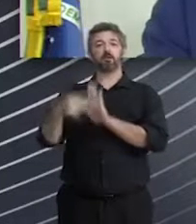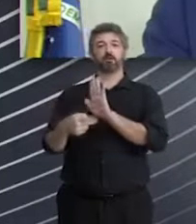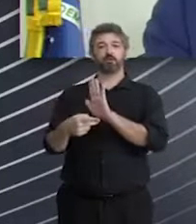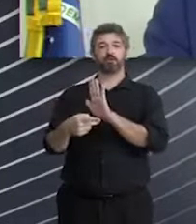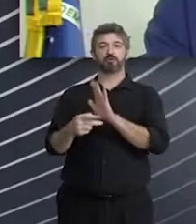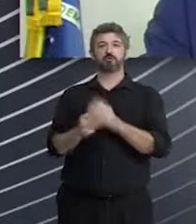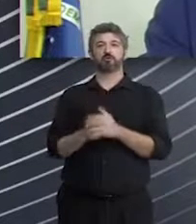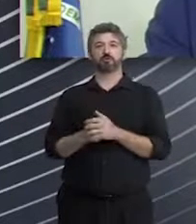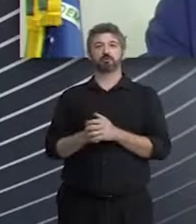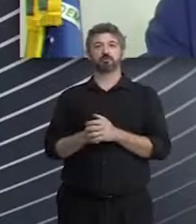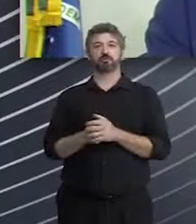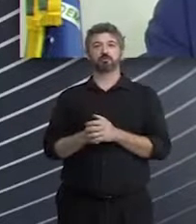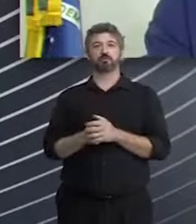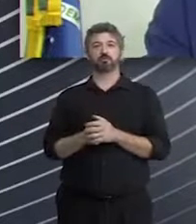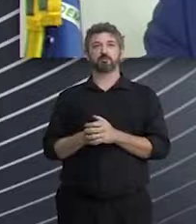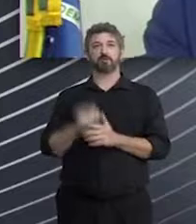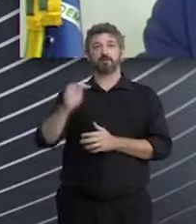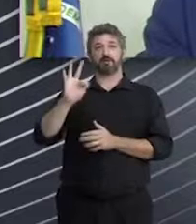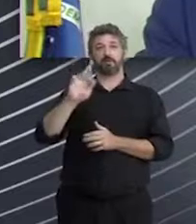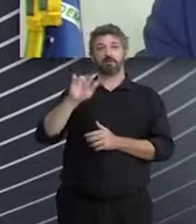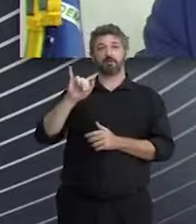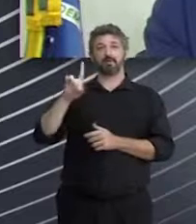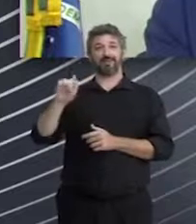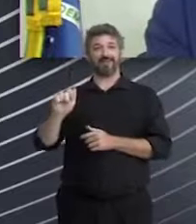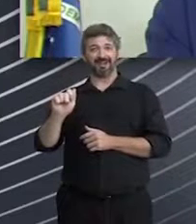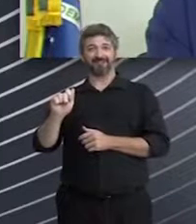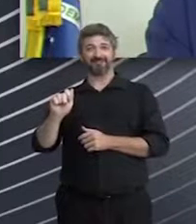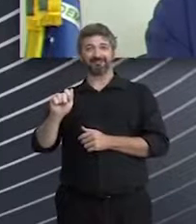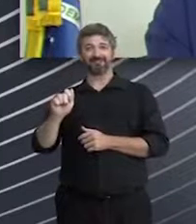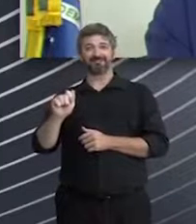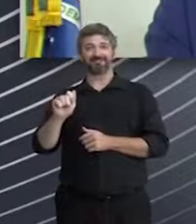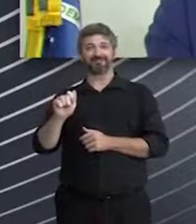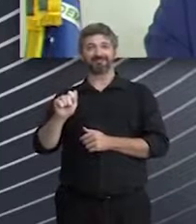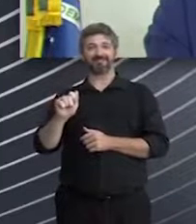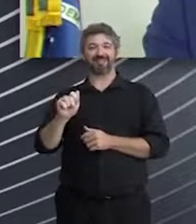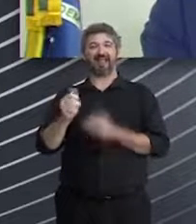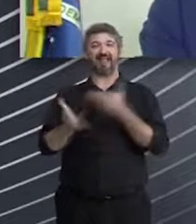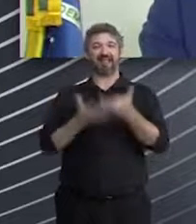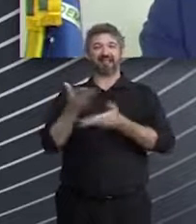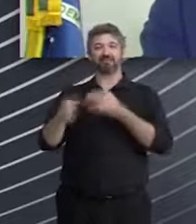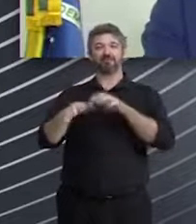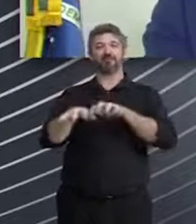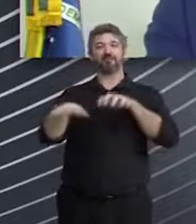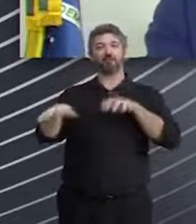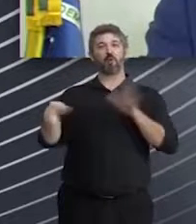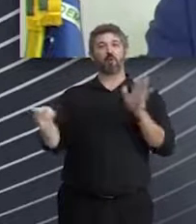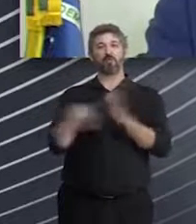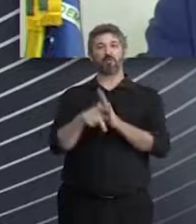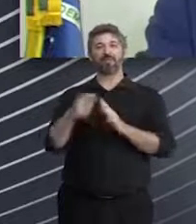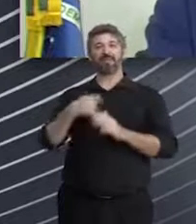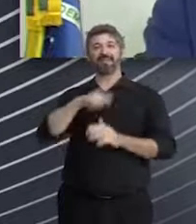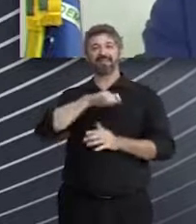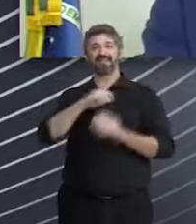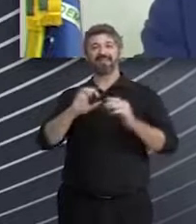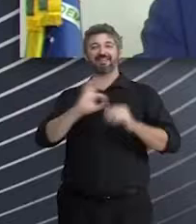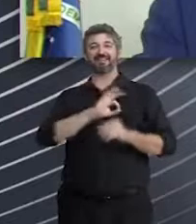Frida, atendente virtual da Delegacia da Mulher,